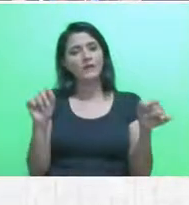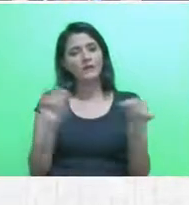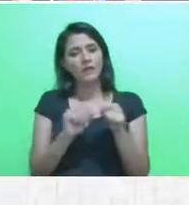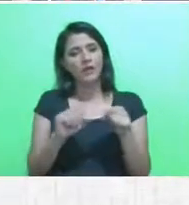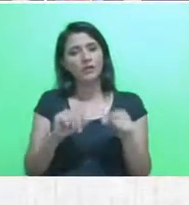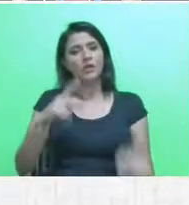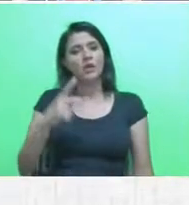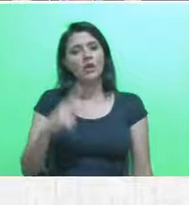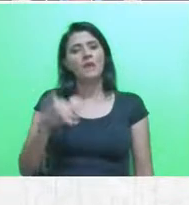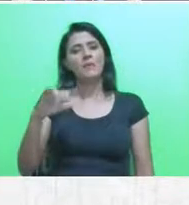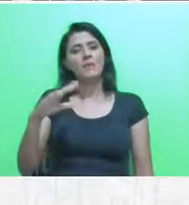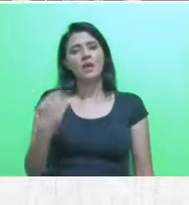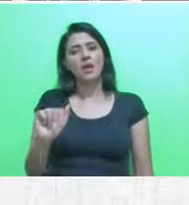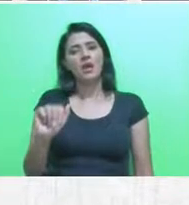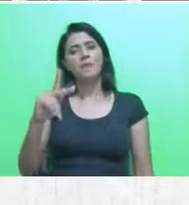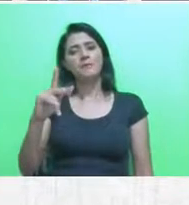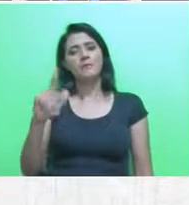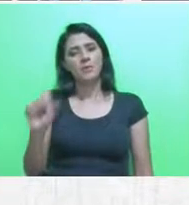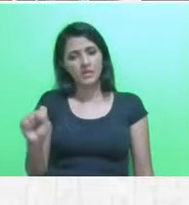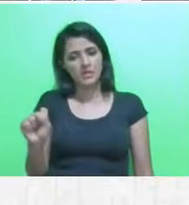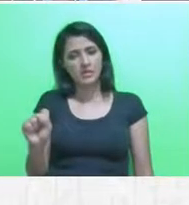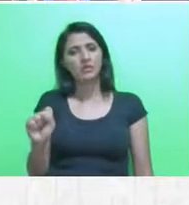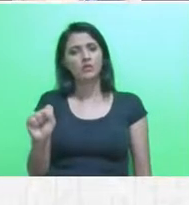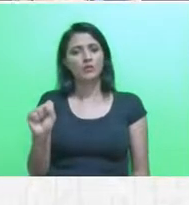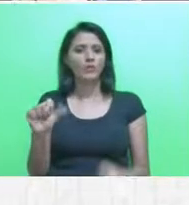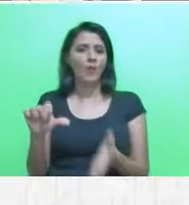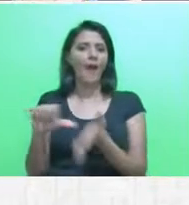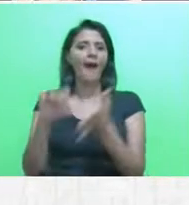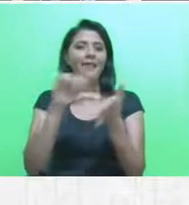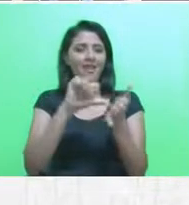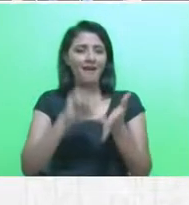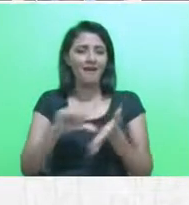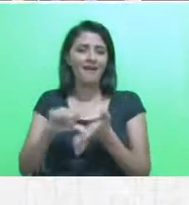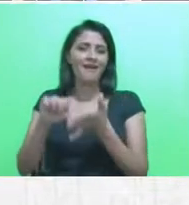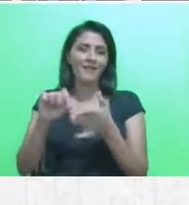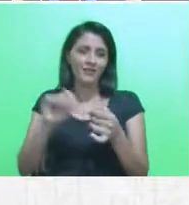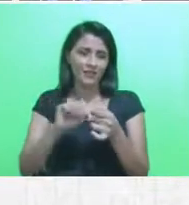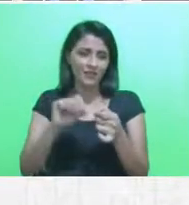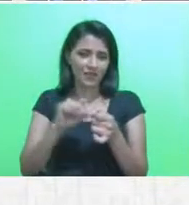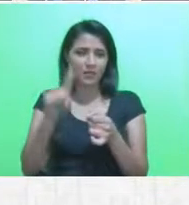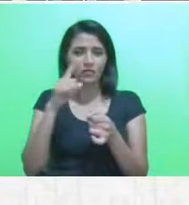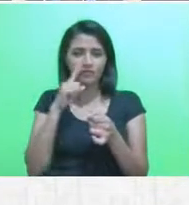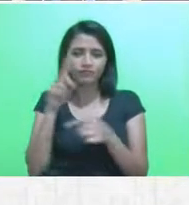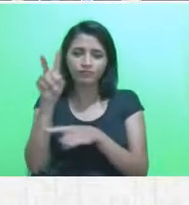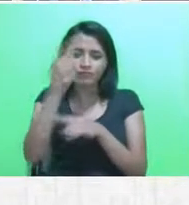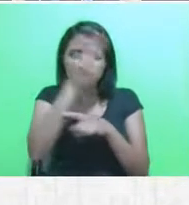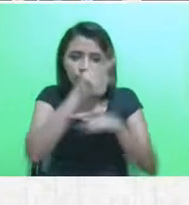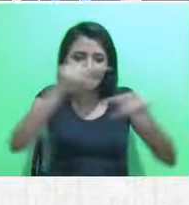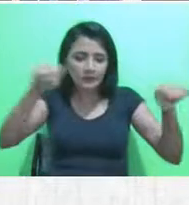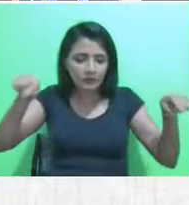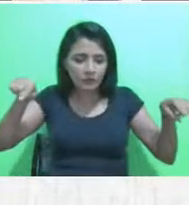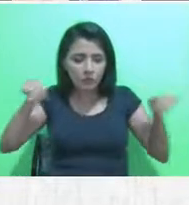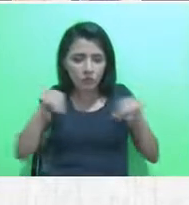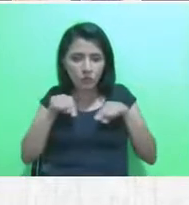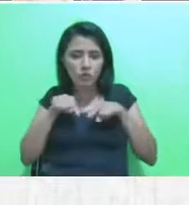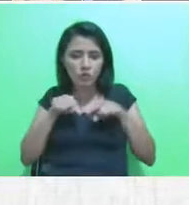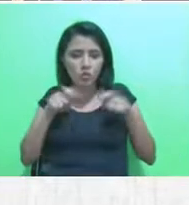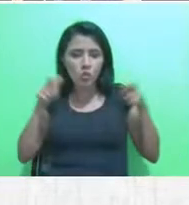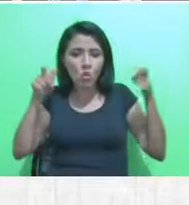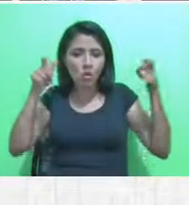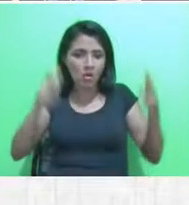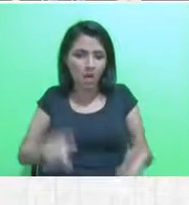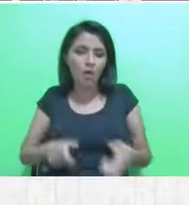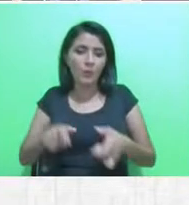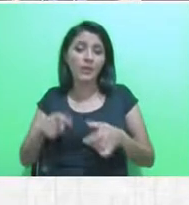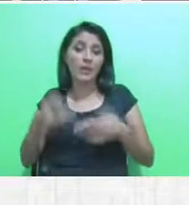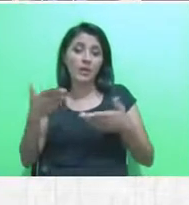no radar, quando a gente estava falando da vigilância de base territorial, onde a comunidade possa participar,